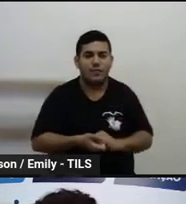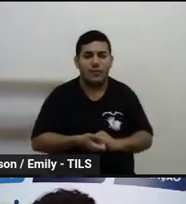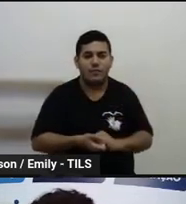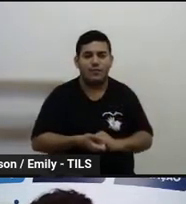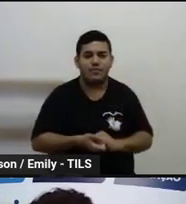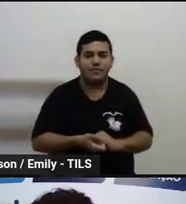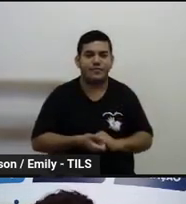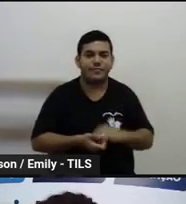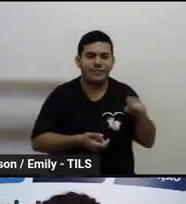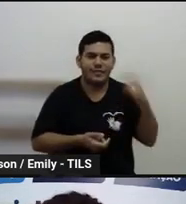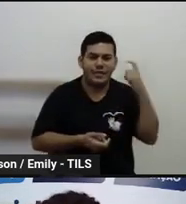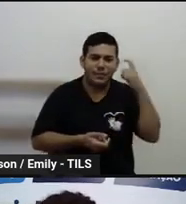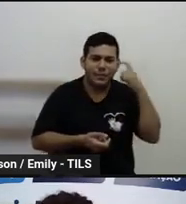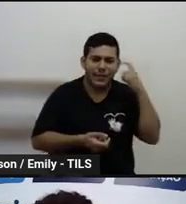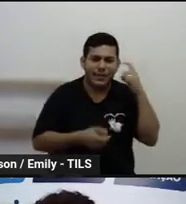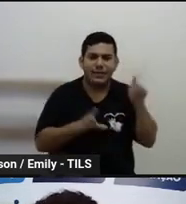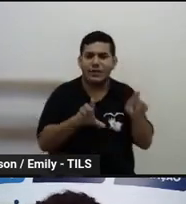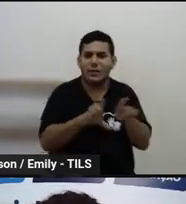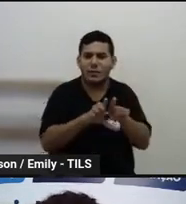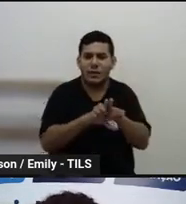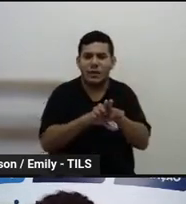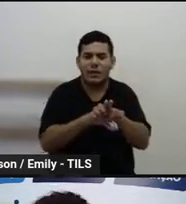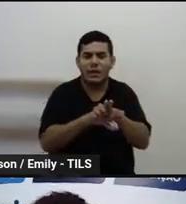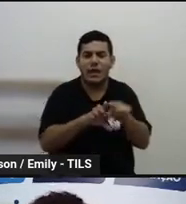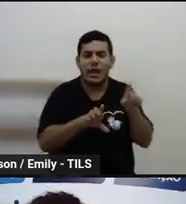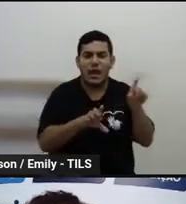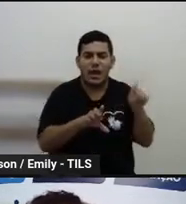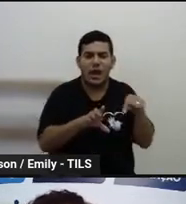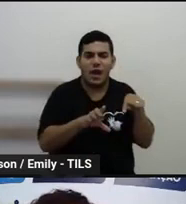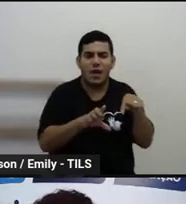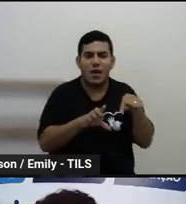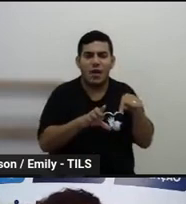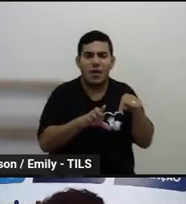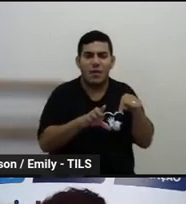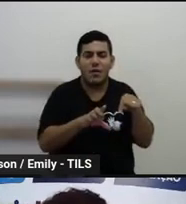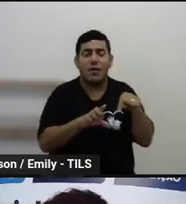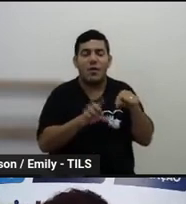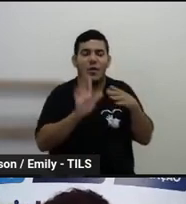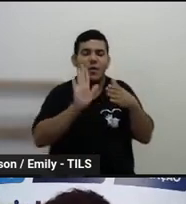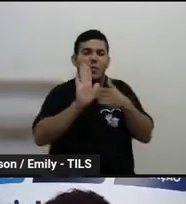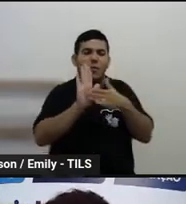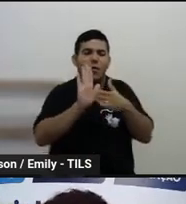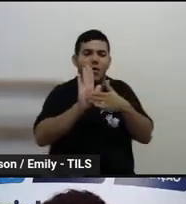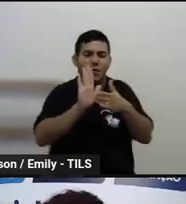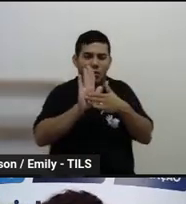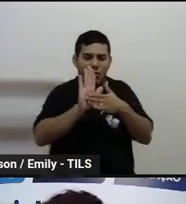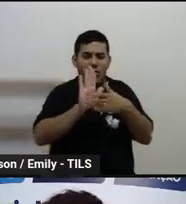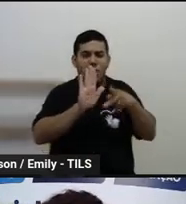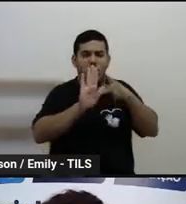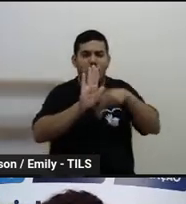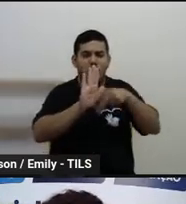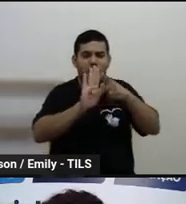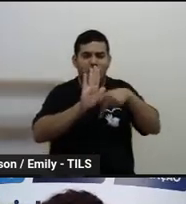é pensando nisso que nós trazemos como proposta o programa Caminhos da Educação.